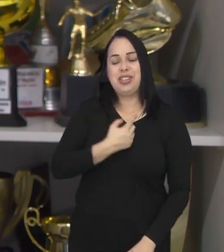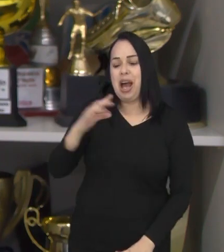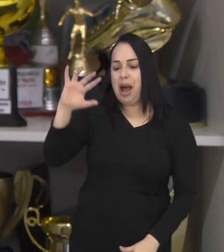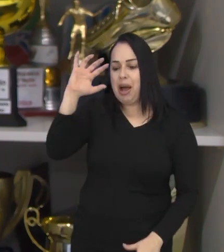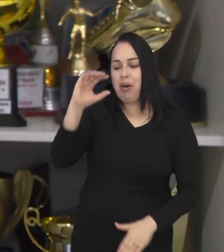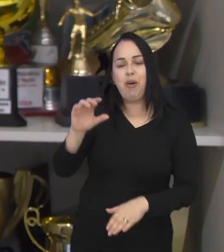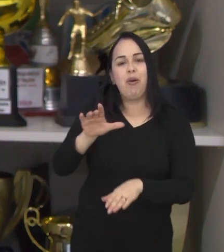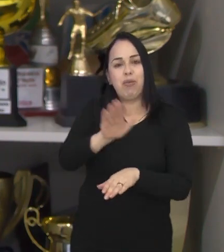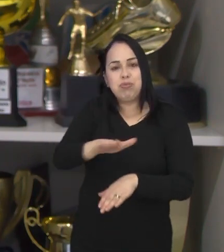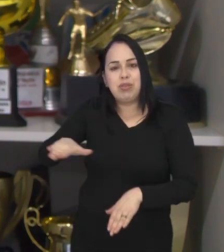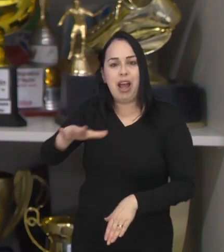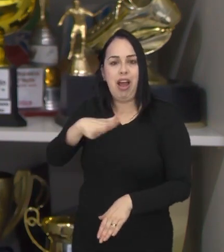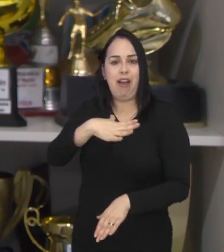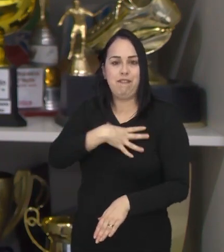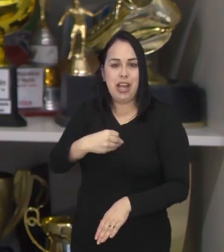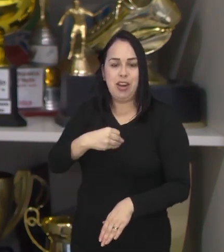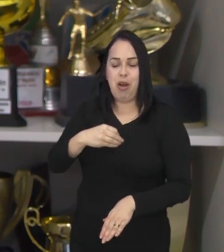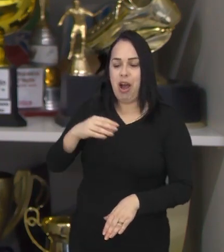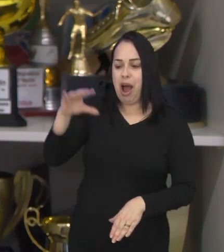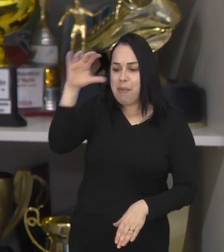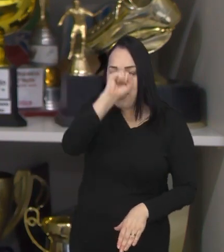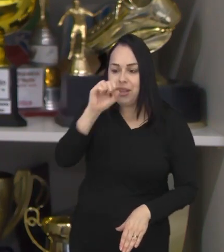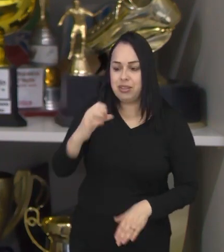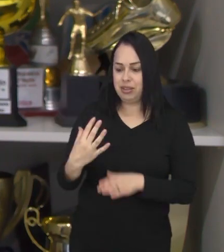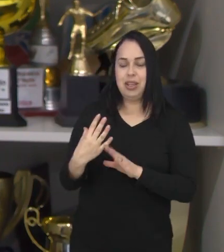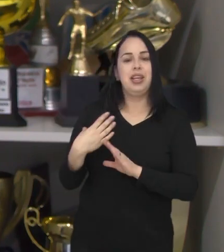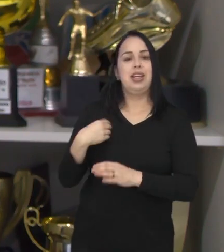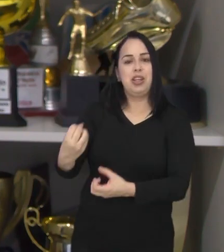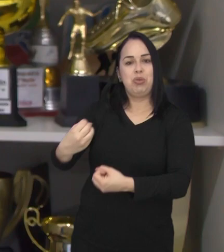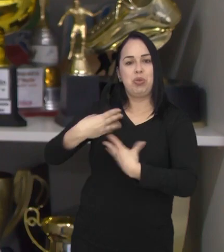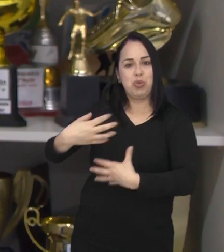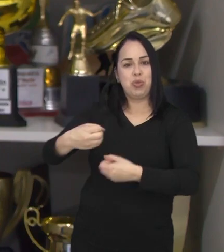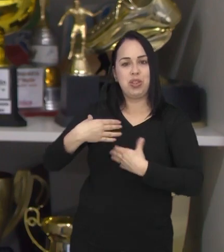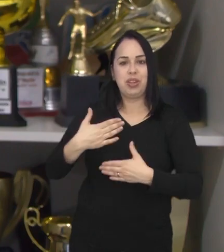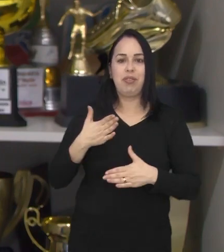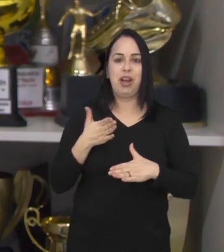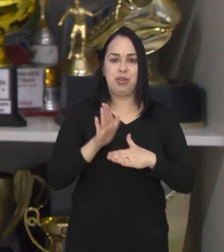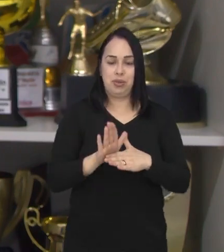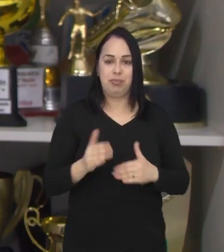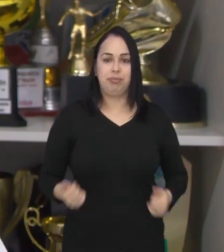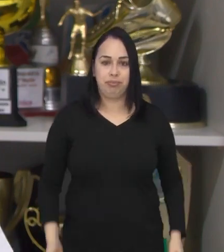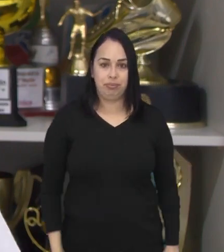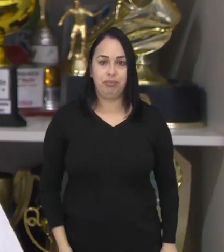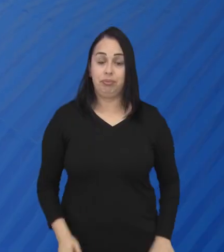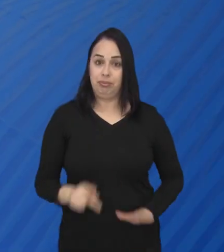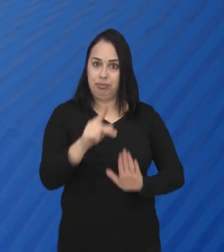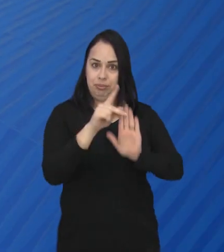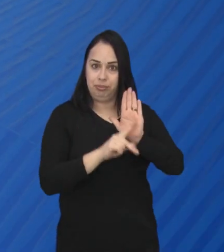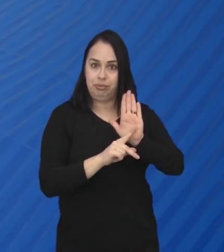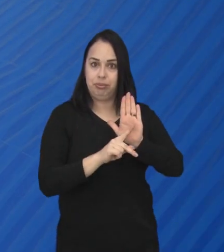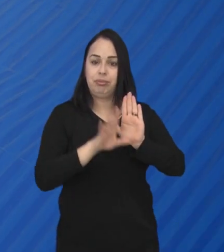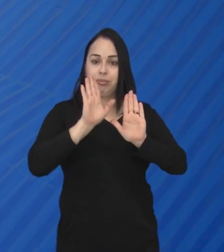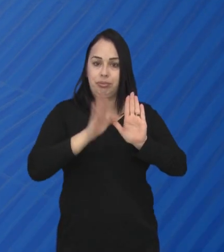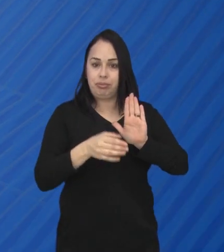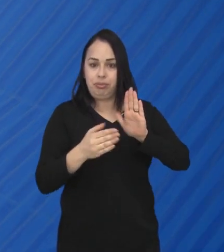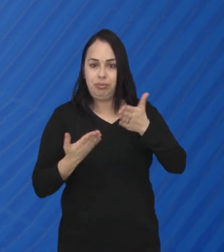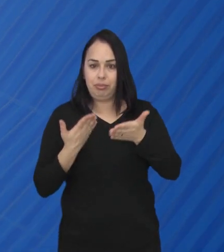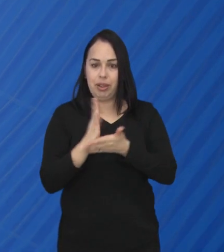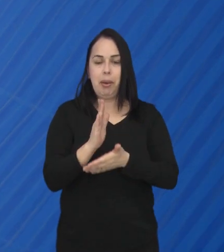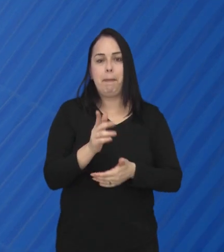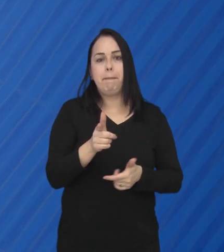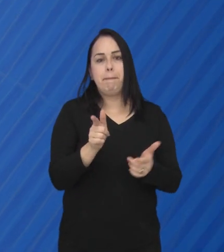aprende com nossos filhos quando isso é implantado nas escolas. Então, é mais um projeto que vai beneficiar esse trabalho. De acordo com o projeto